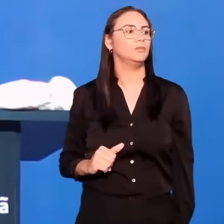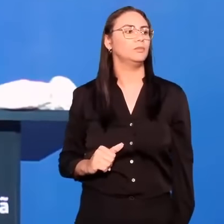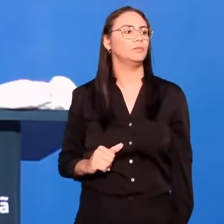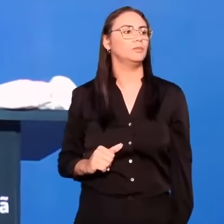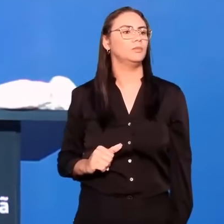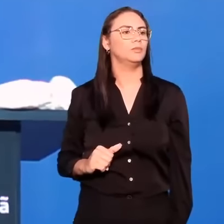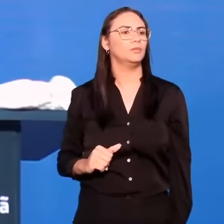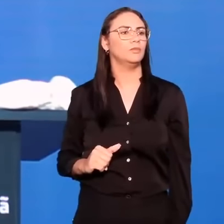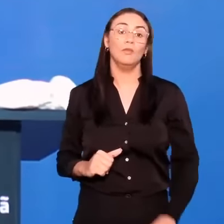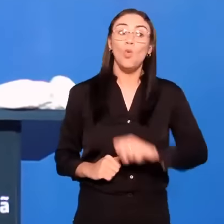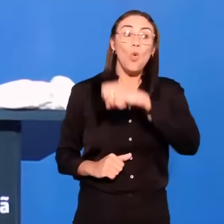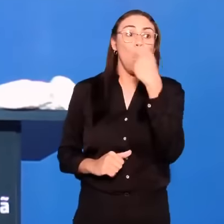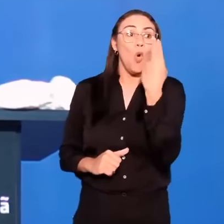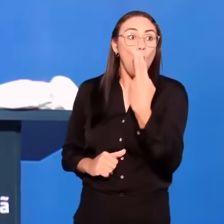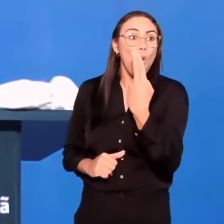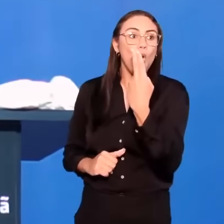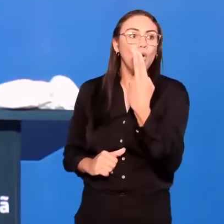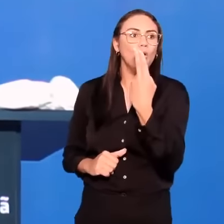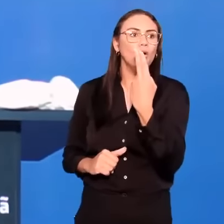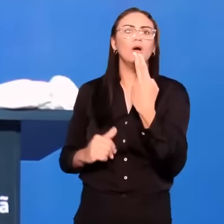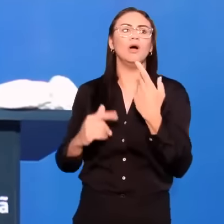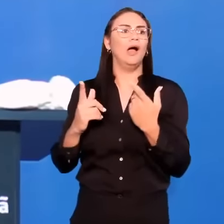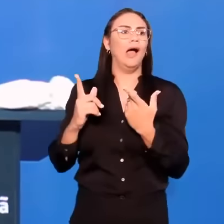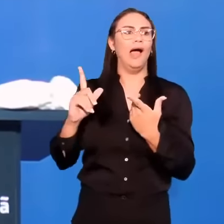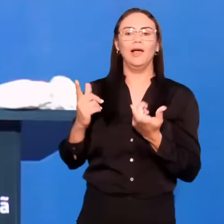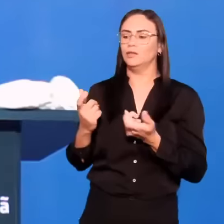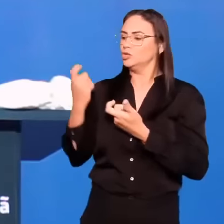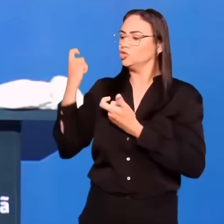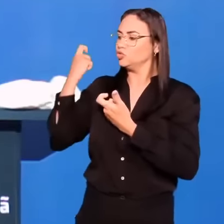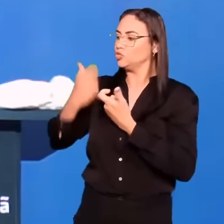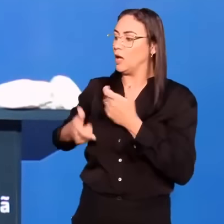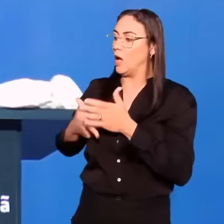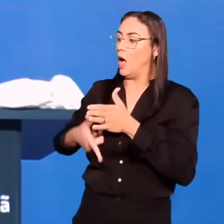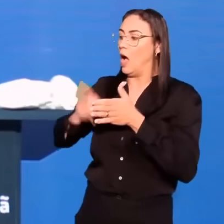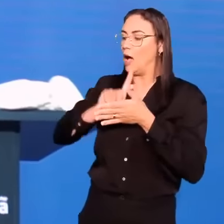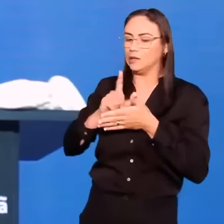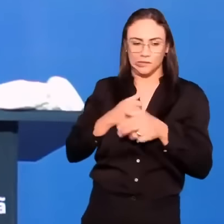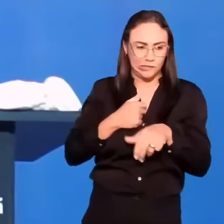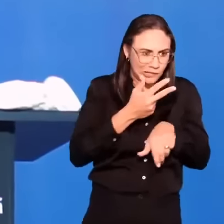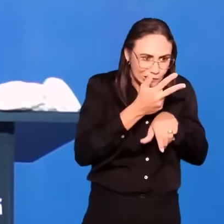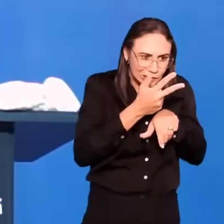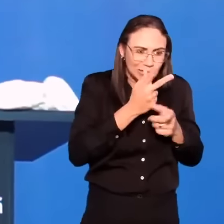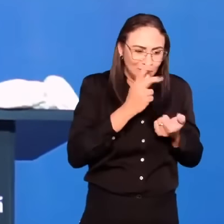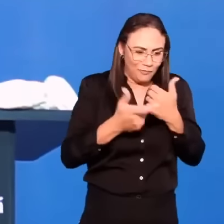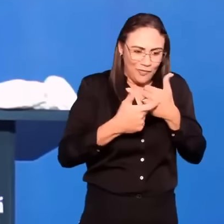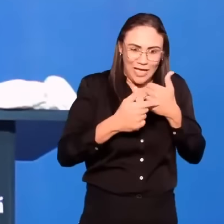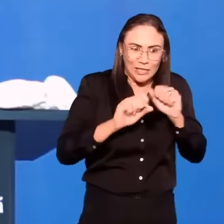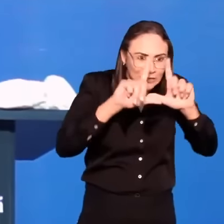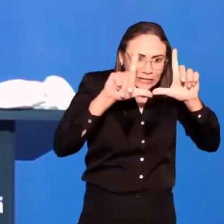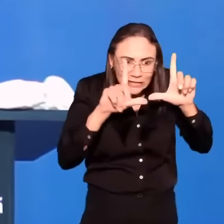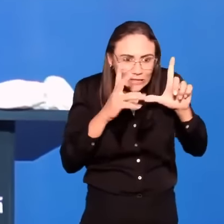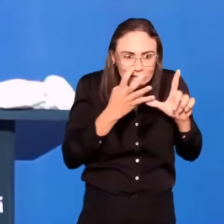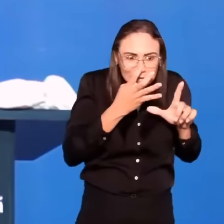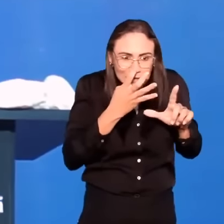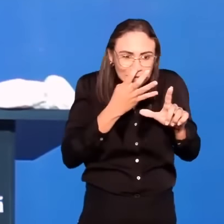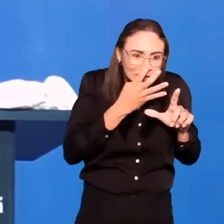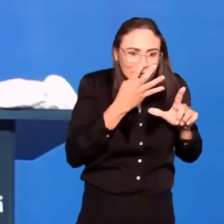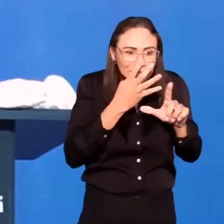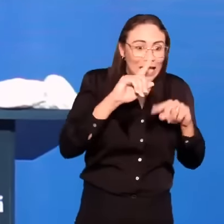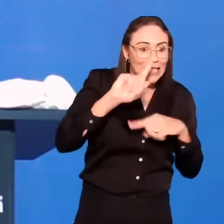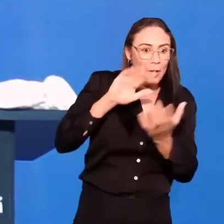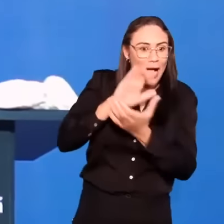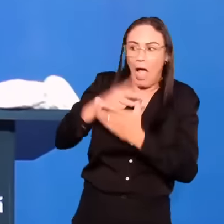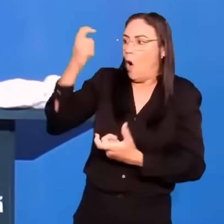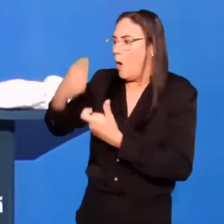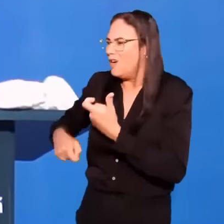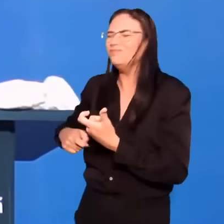Ou é consumir pornografia antes, durante e depois da relação. Pensando em outras pessoas. Levando a imundícia para o leito conjugal. E